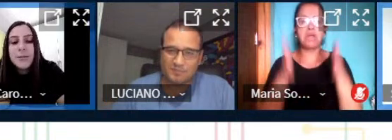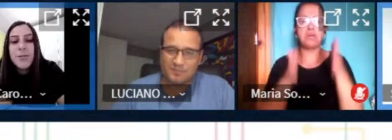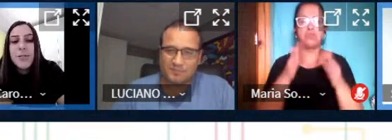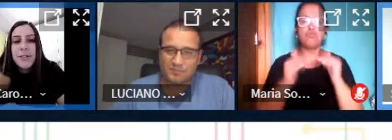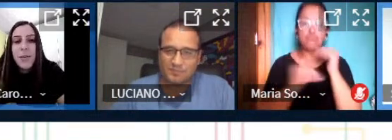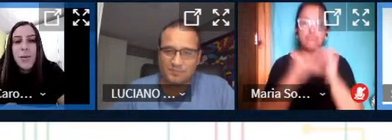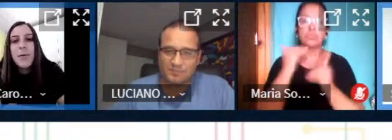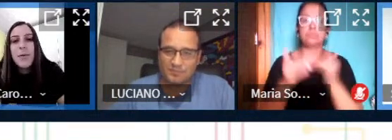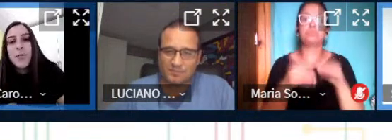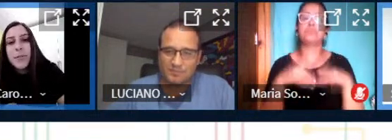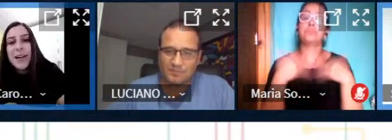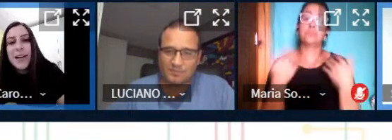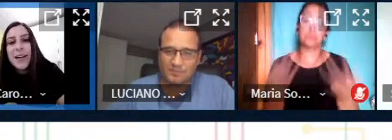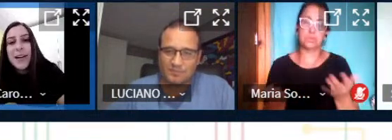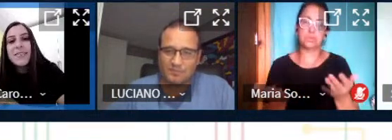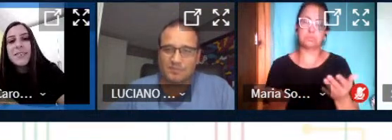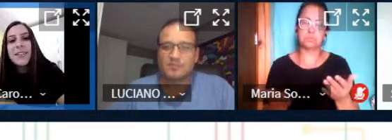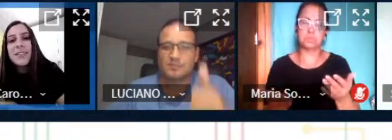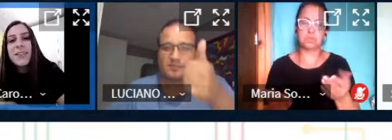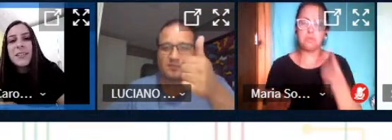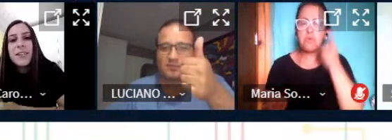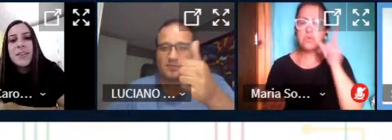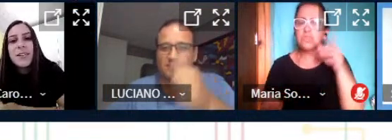então vocês estão conseguindo me ouvir bem